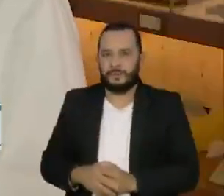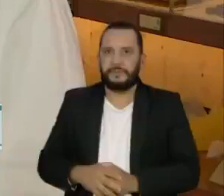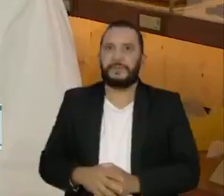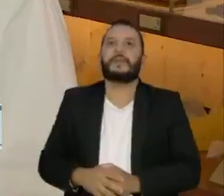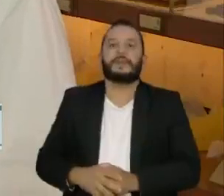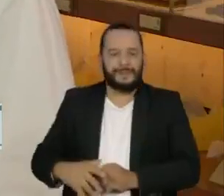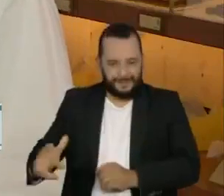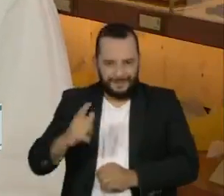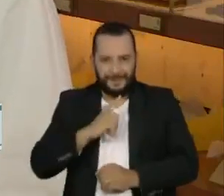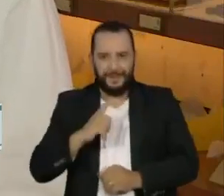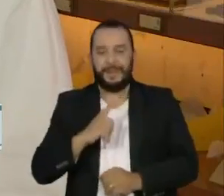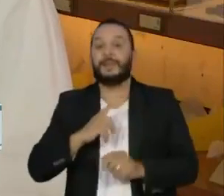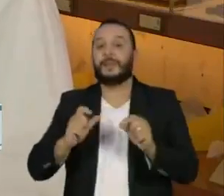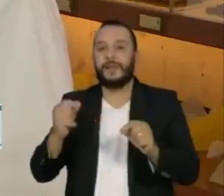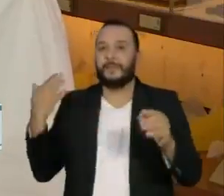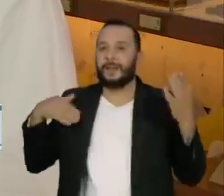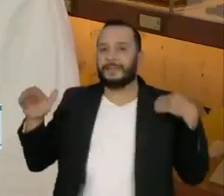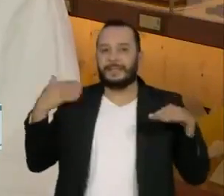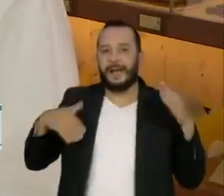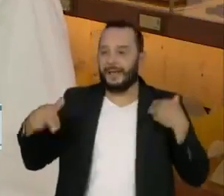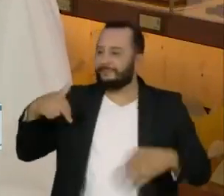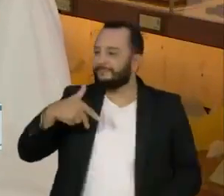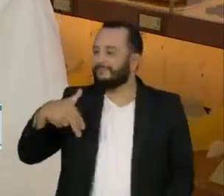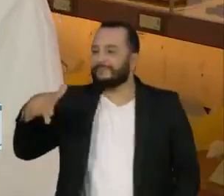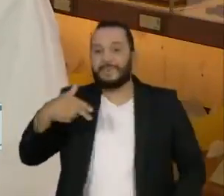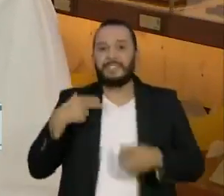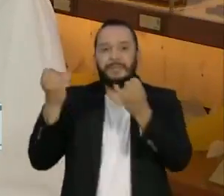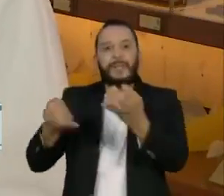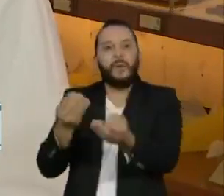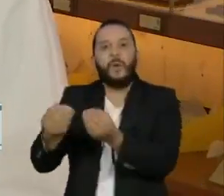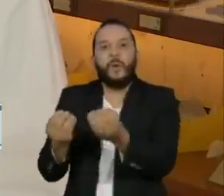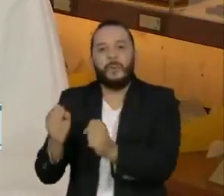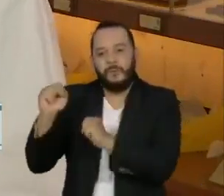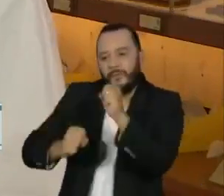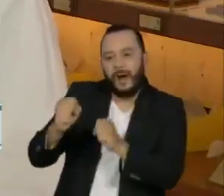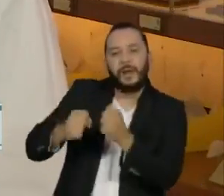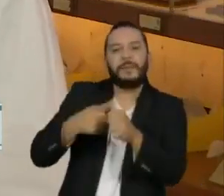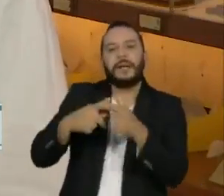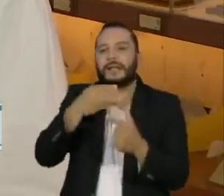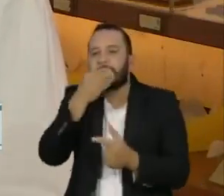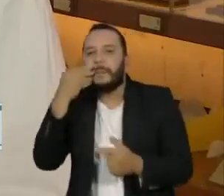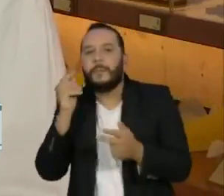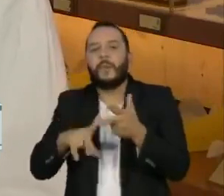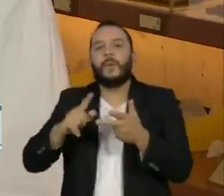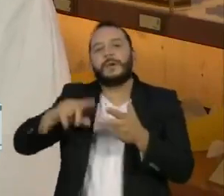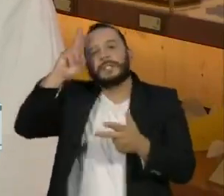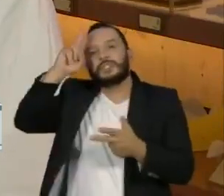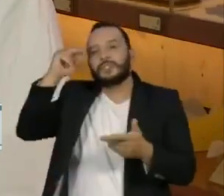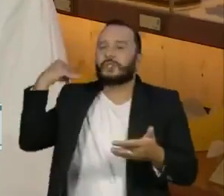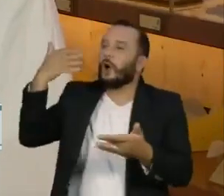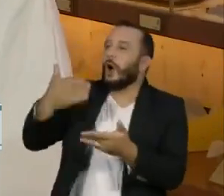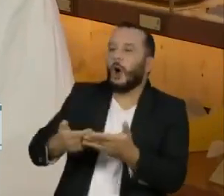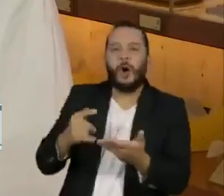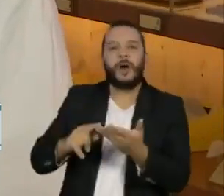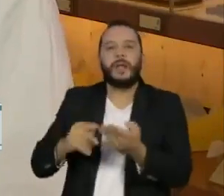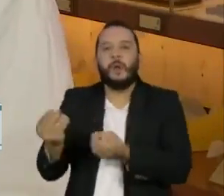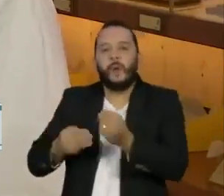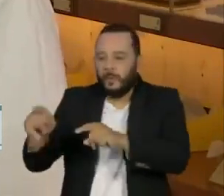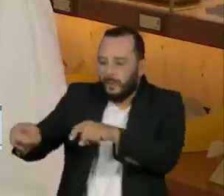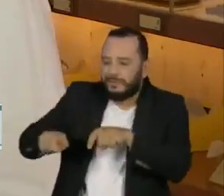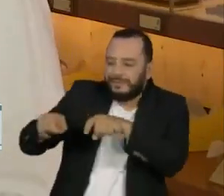na nossa mini fábrica, onde a gente explica todos os processos, conta um pouco da história dos produtores,